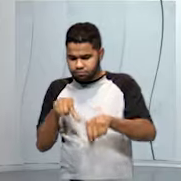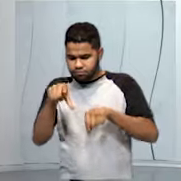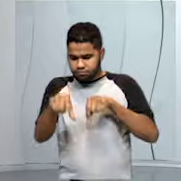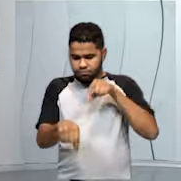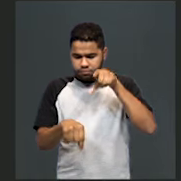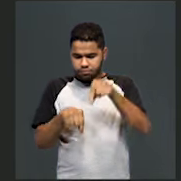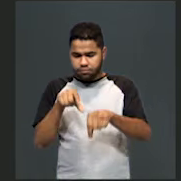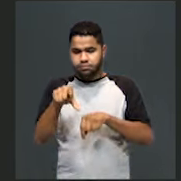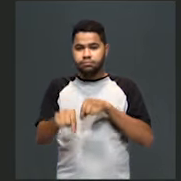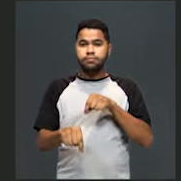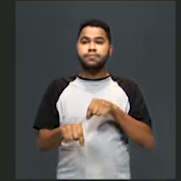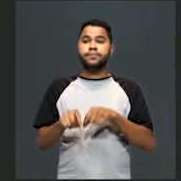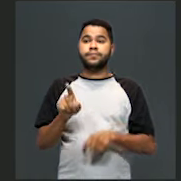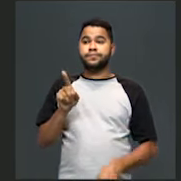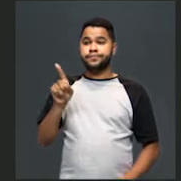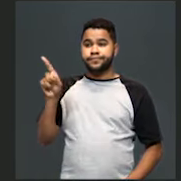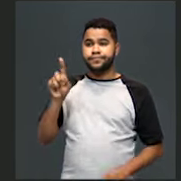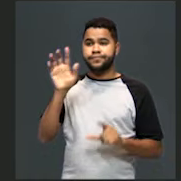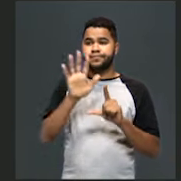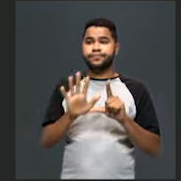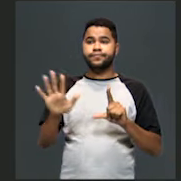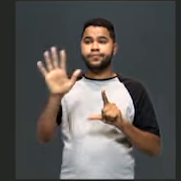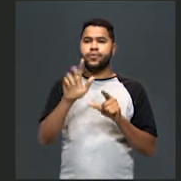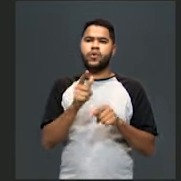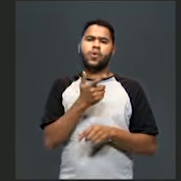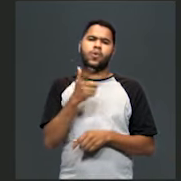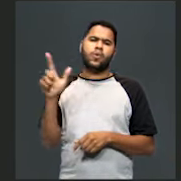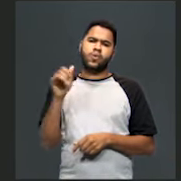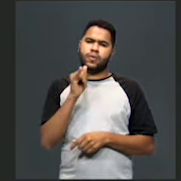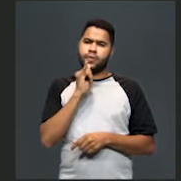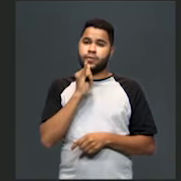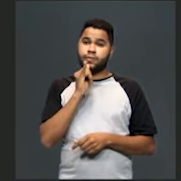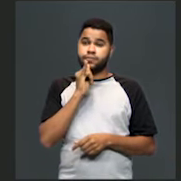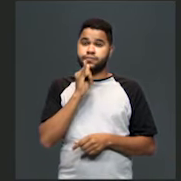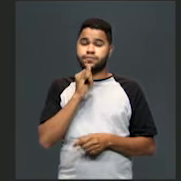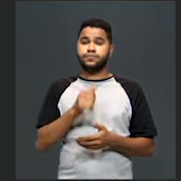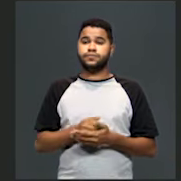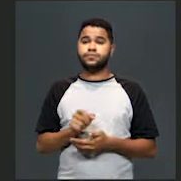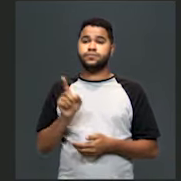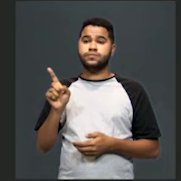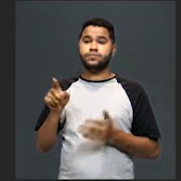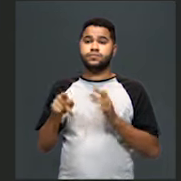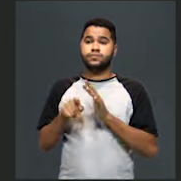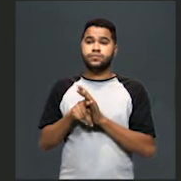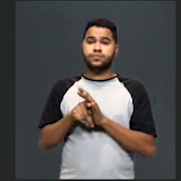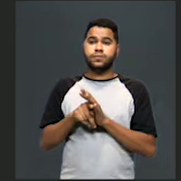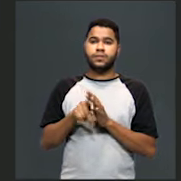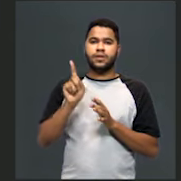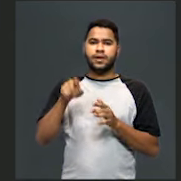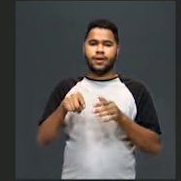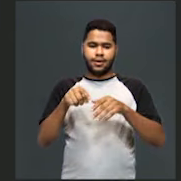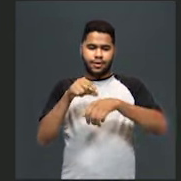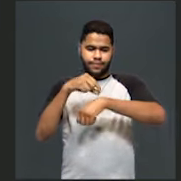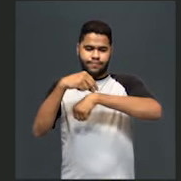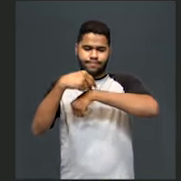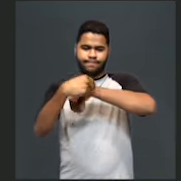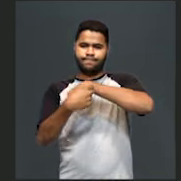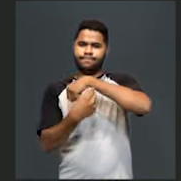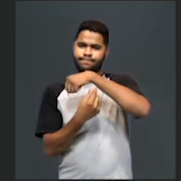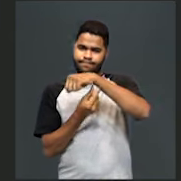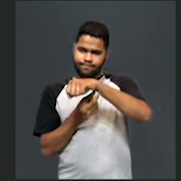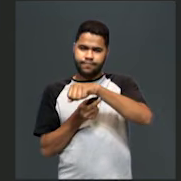Aqui na imagem tem outros exemplos. O exemplo das miçangas, que a gente pode